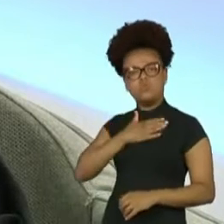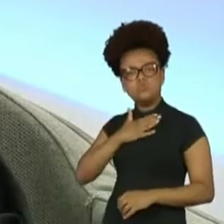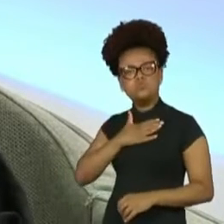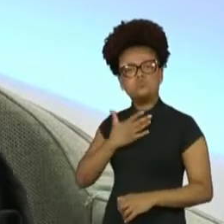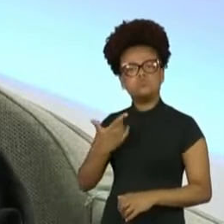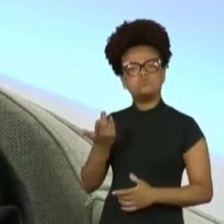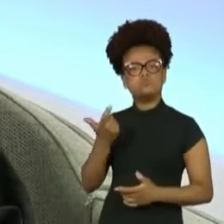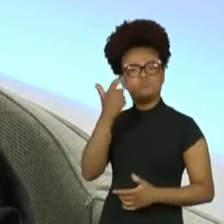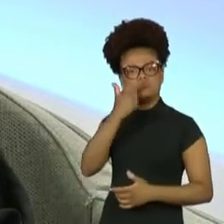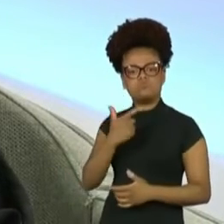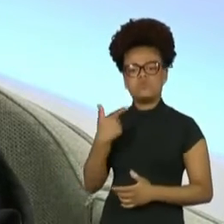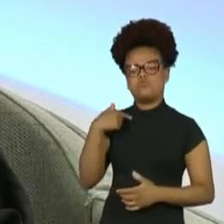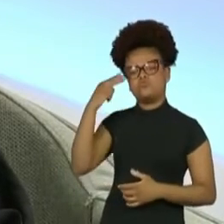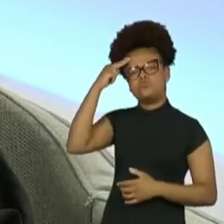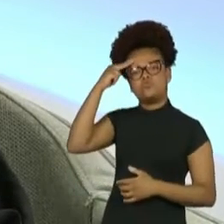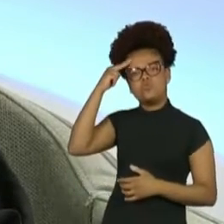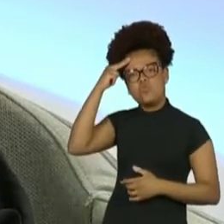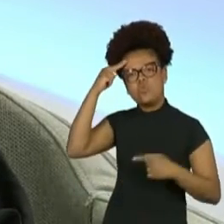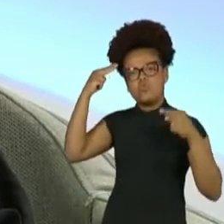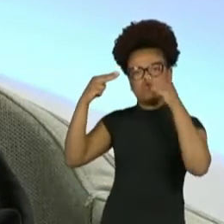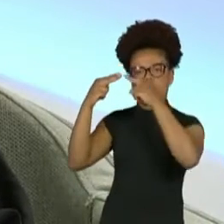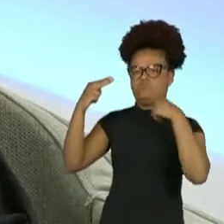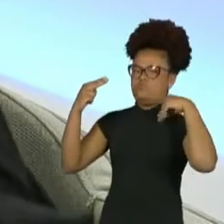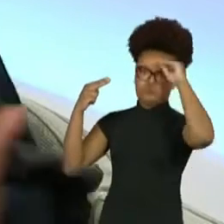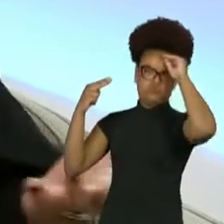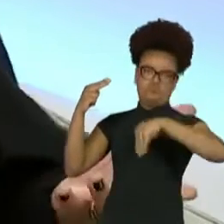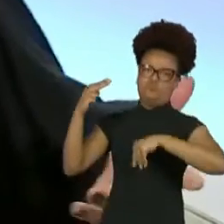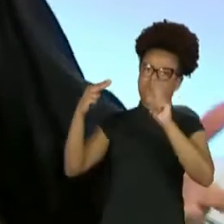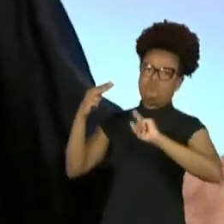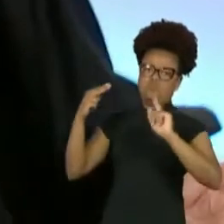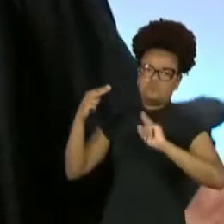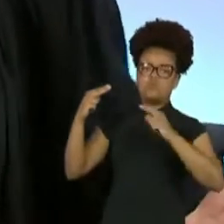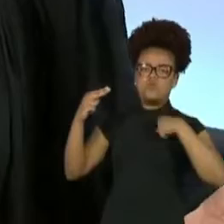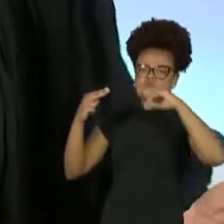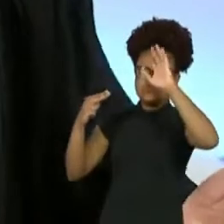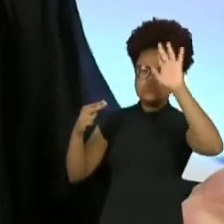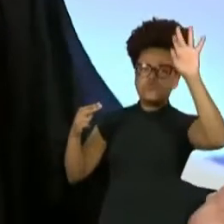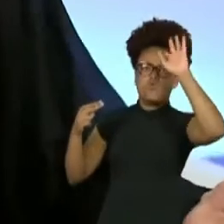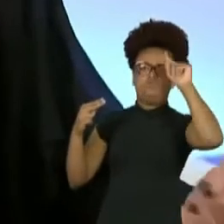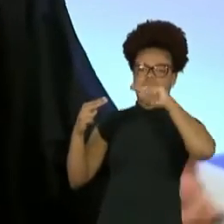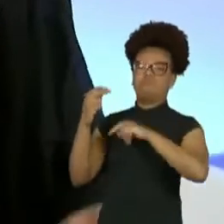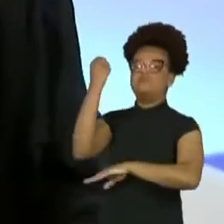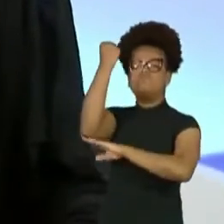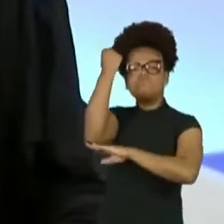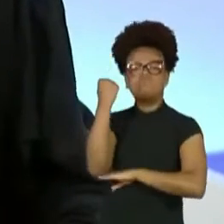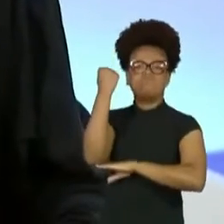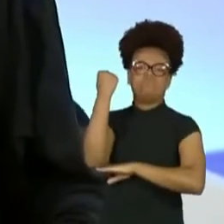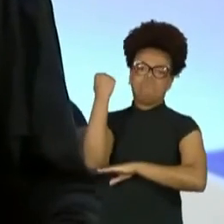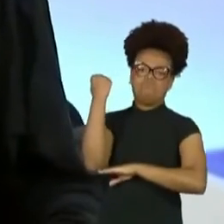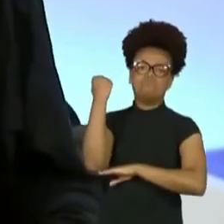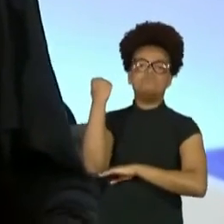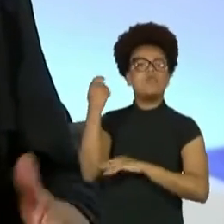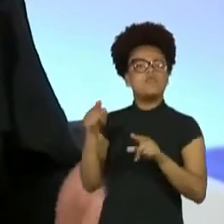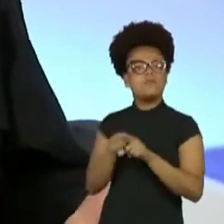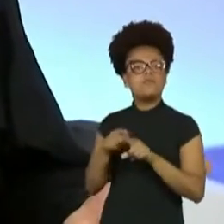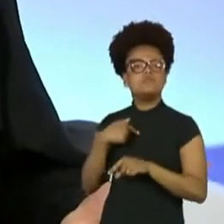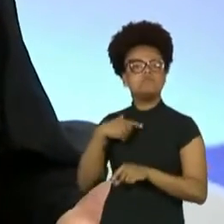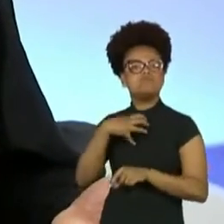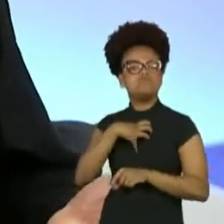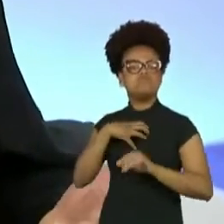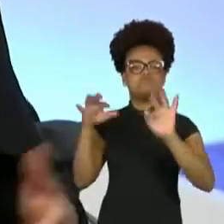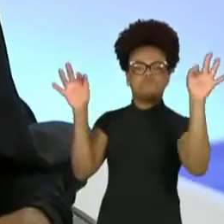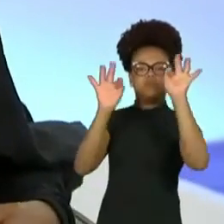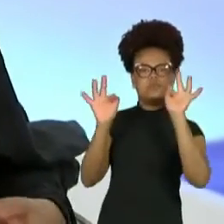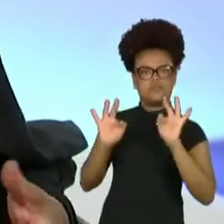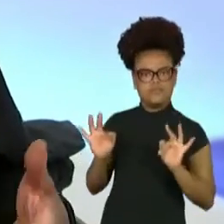sonho, porque o objetivo de todos nós é ser feliz, né? Então, se você